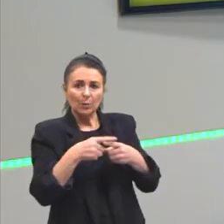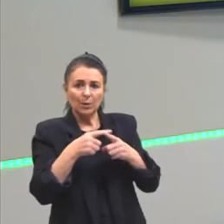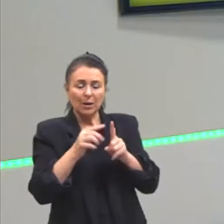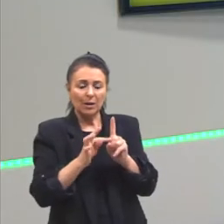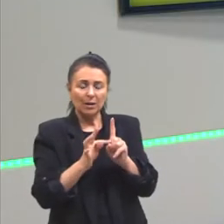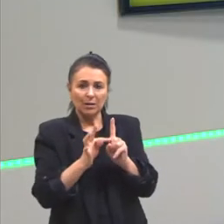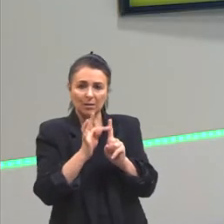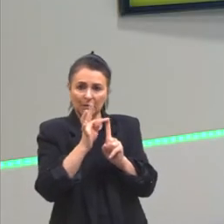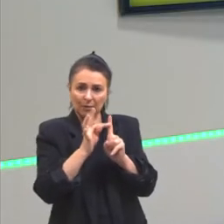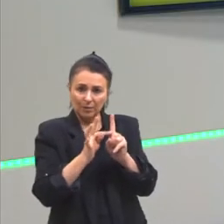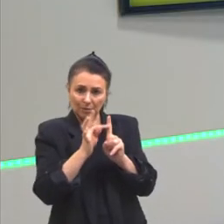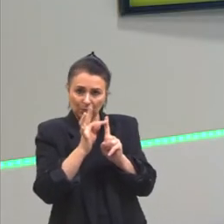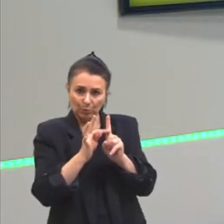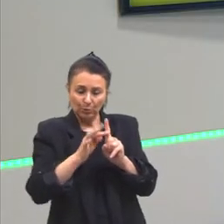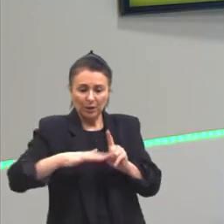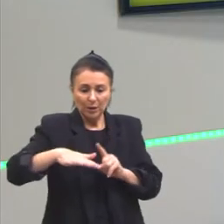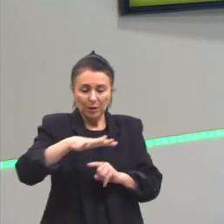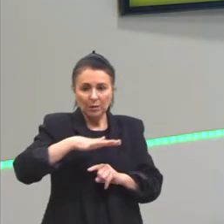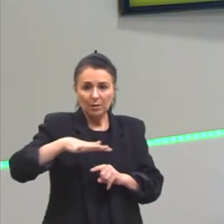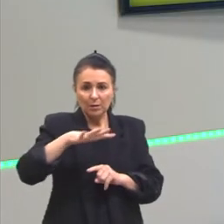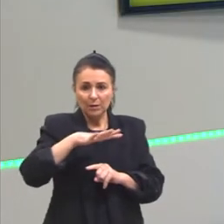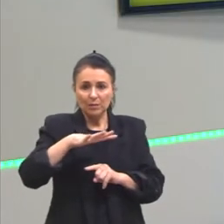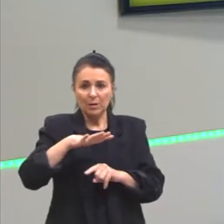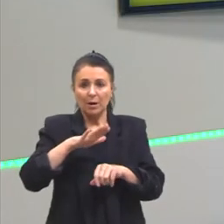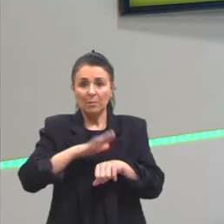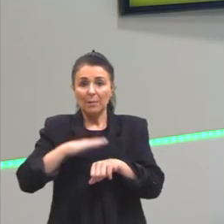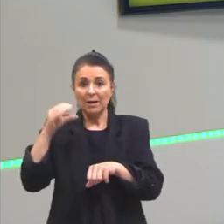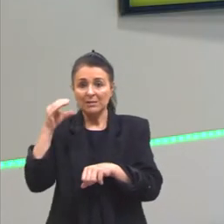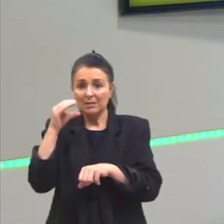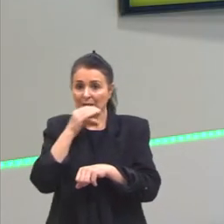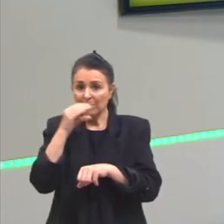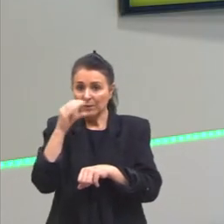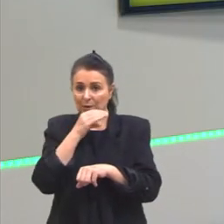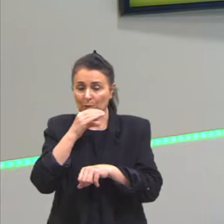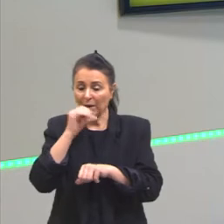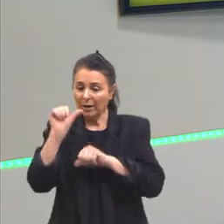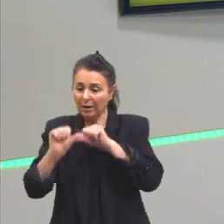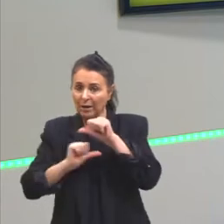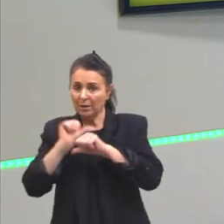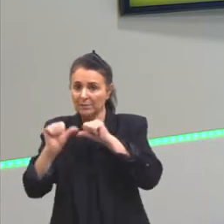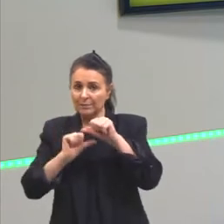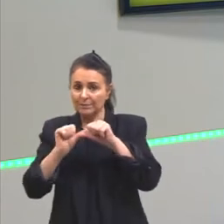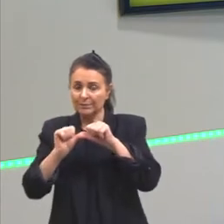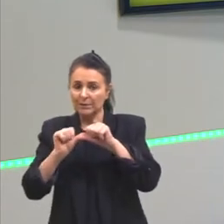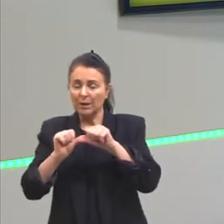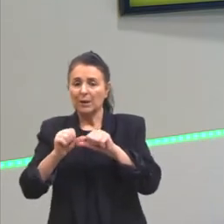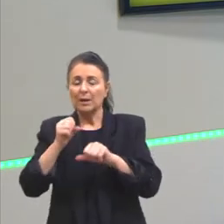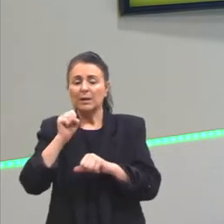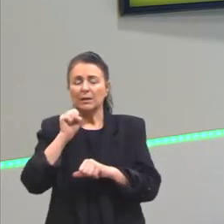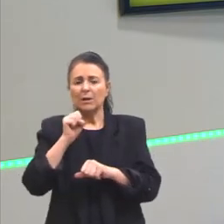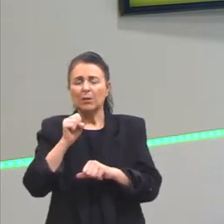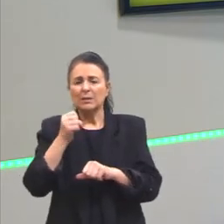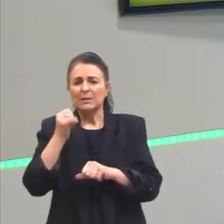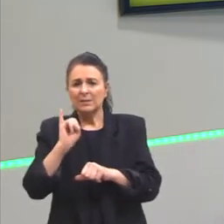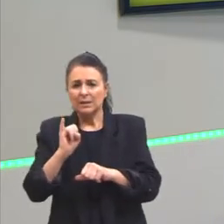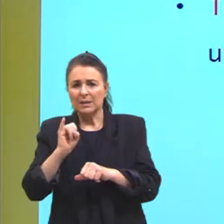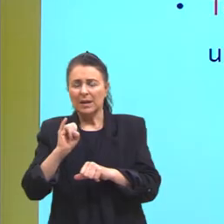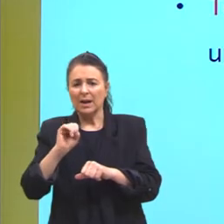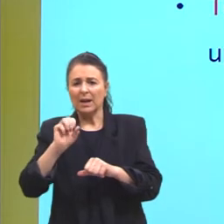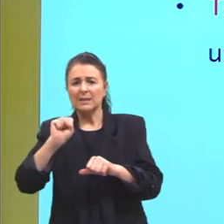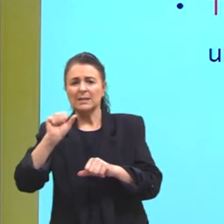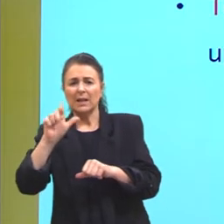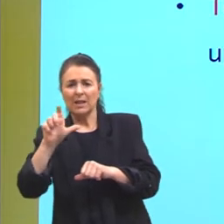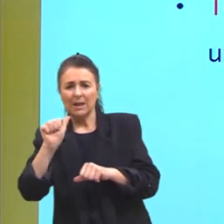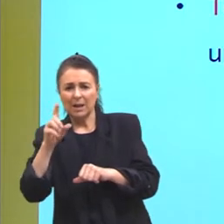do meio reacional, mais rápido vai ser a reação. O que acontece se eu deixar essa mesma salada de maionese num